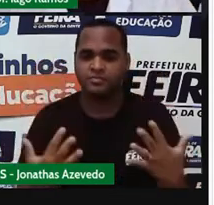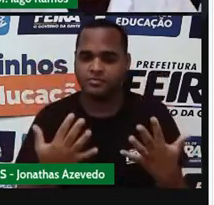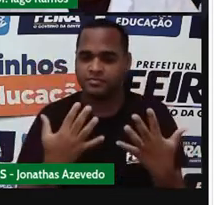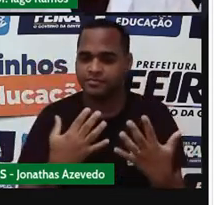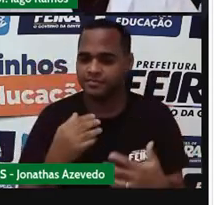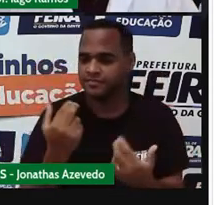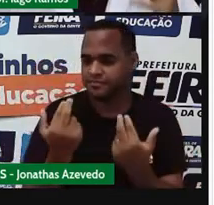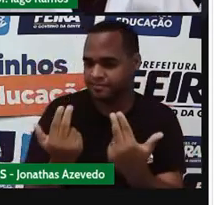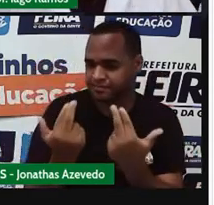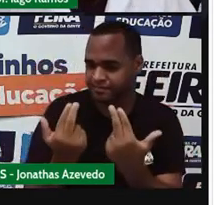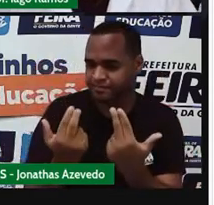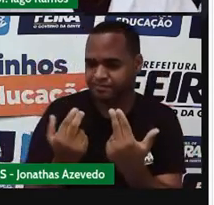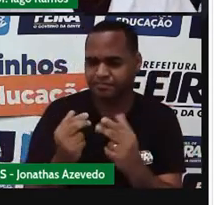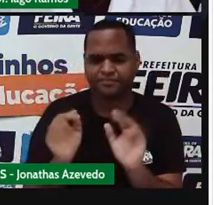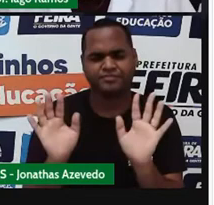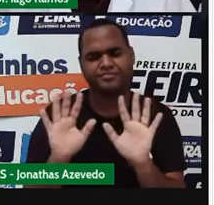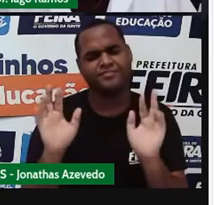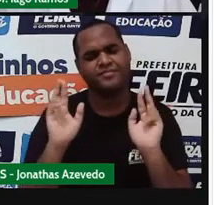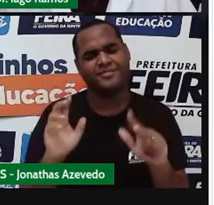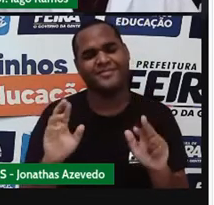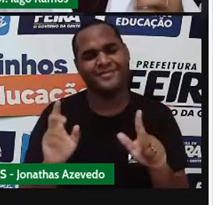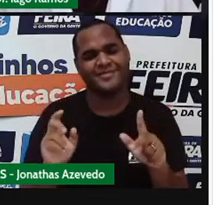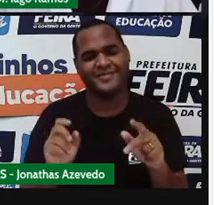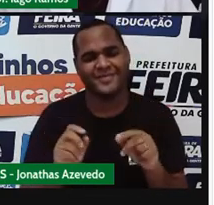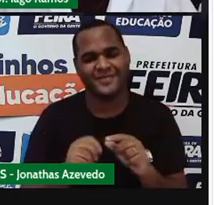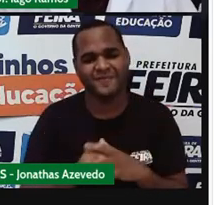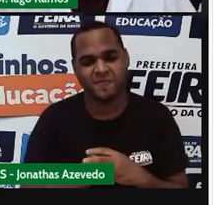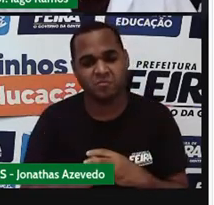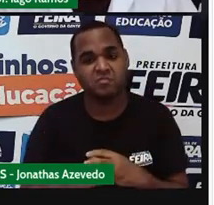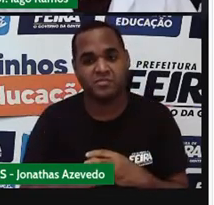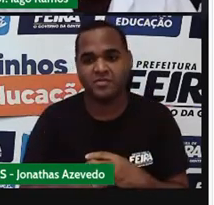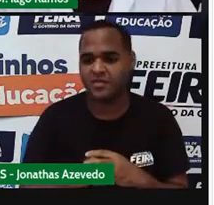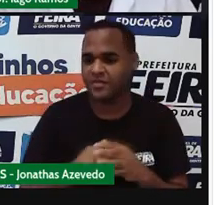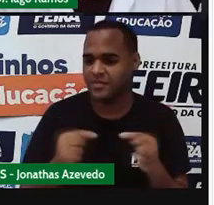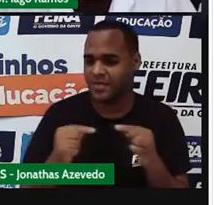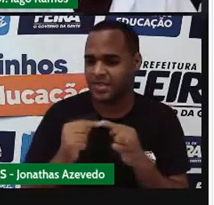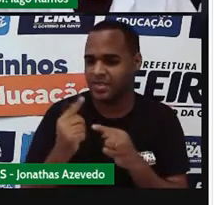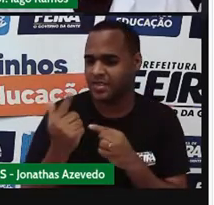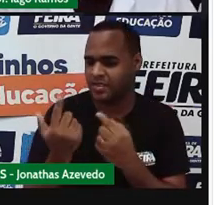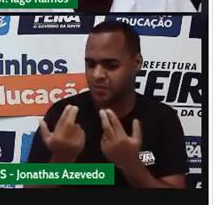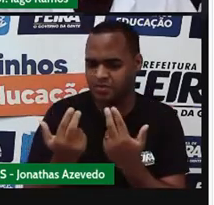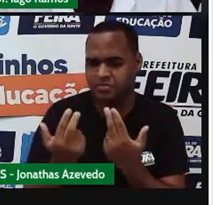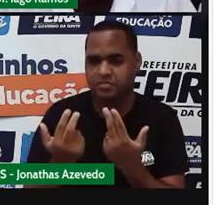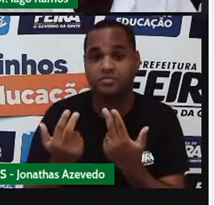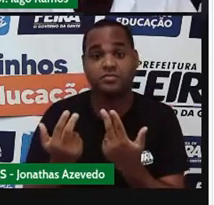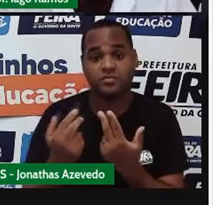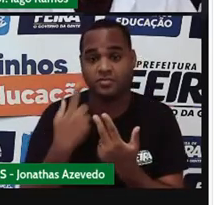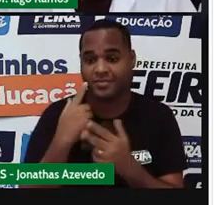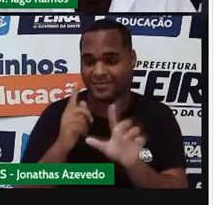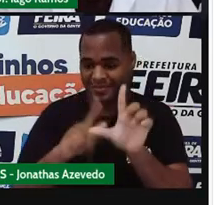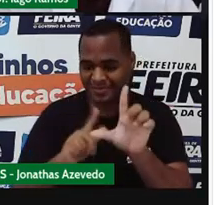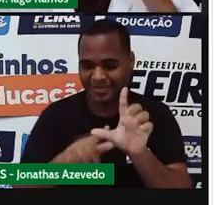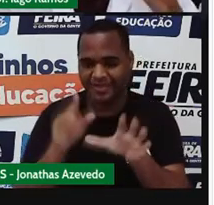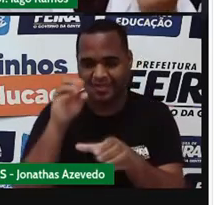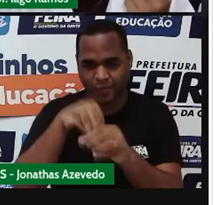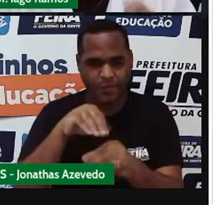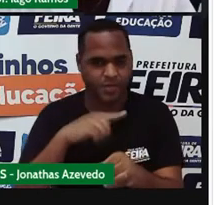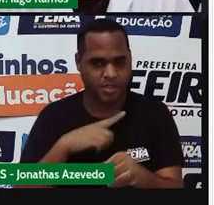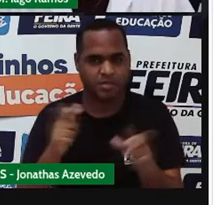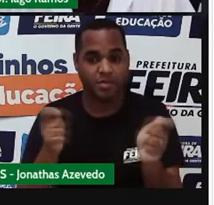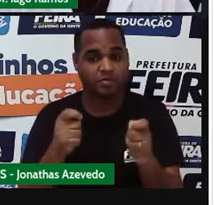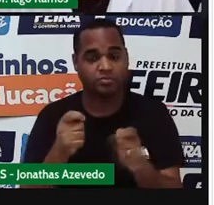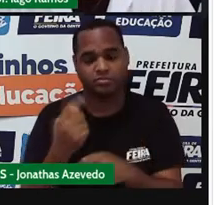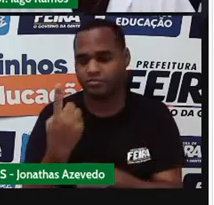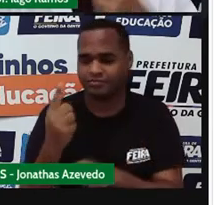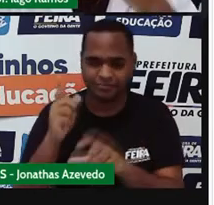Não. Além do símbolo do igual, na equação tem que ter uma letrinha. Pelo menos uma